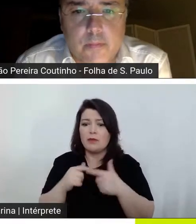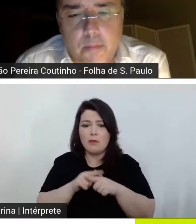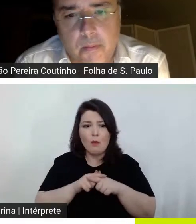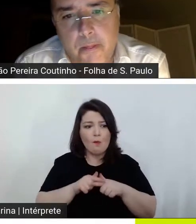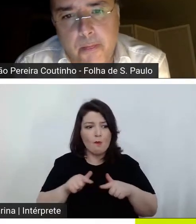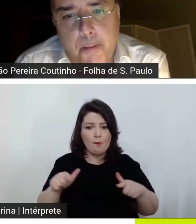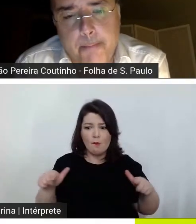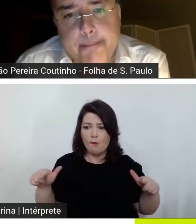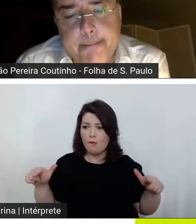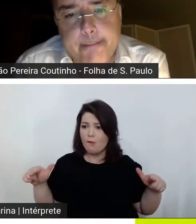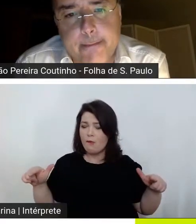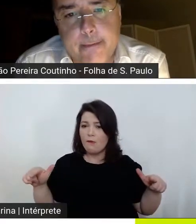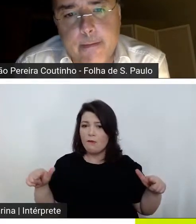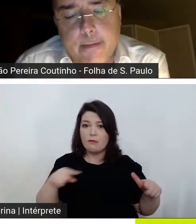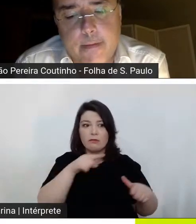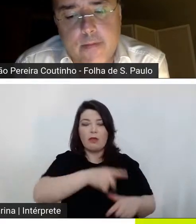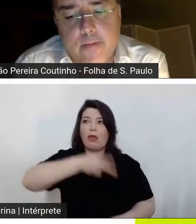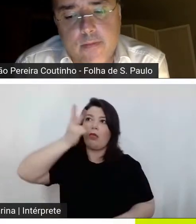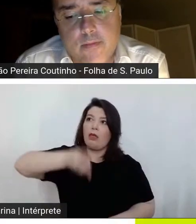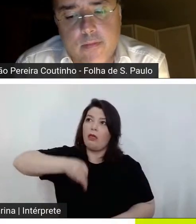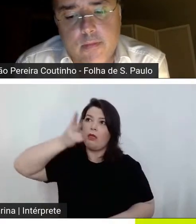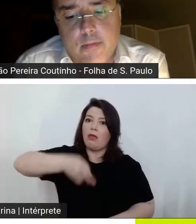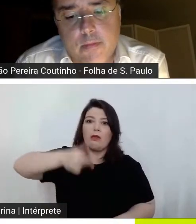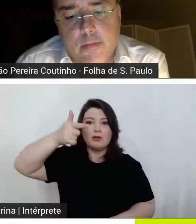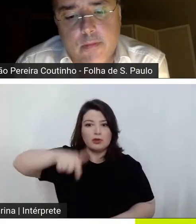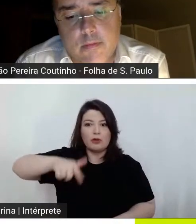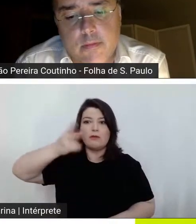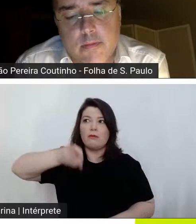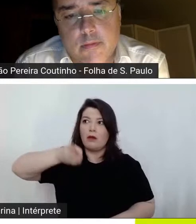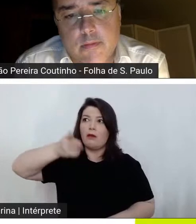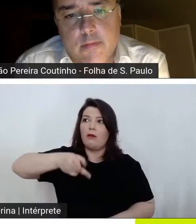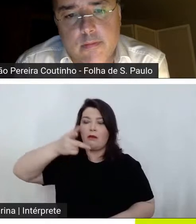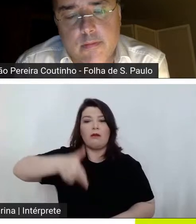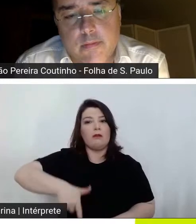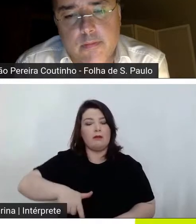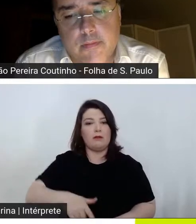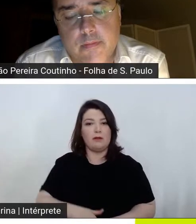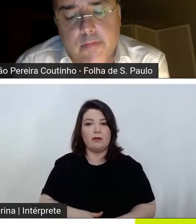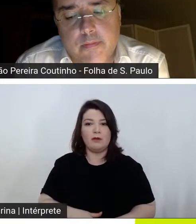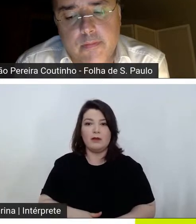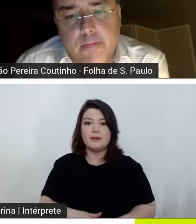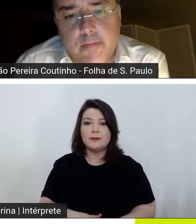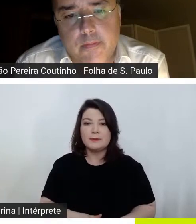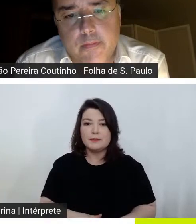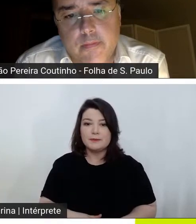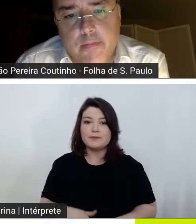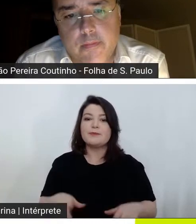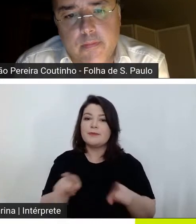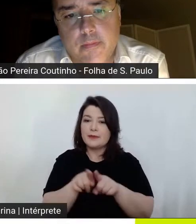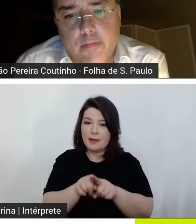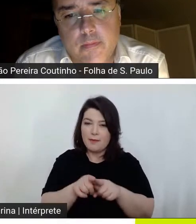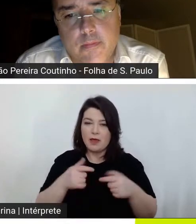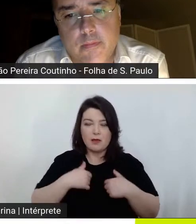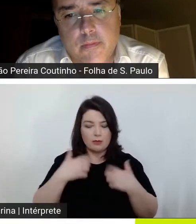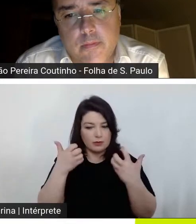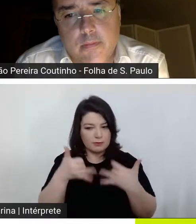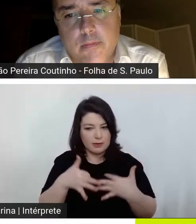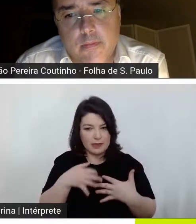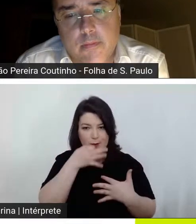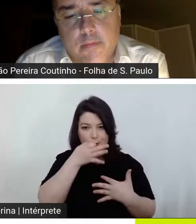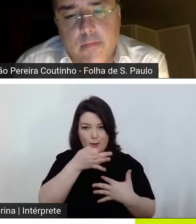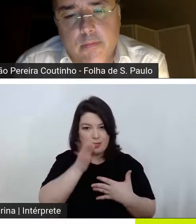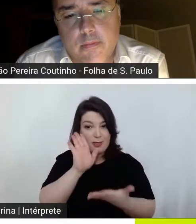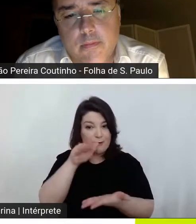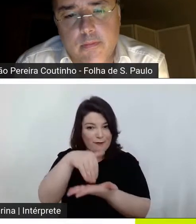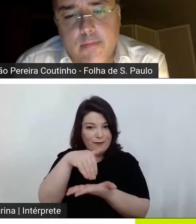né cai um vazio existencial e eu falei também no final do meu comentário